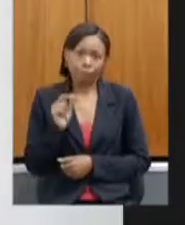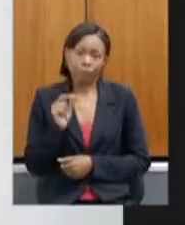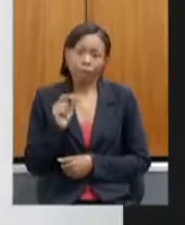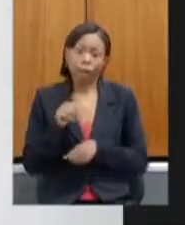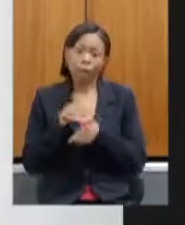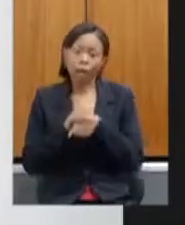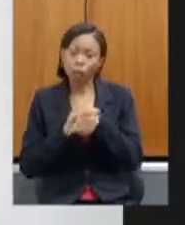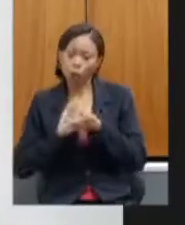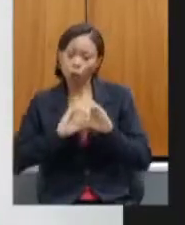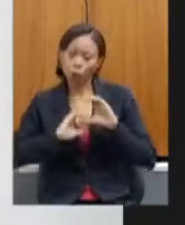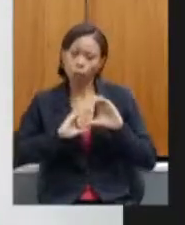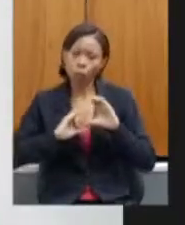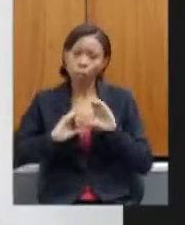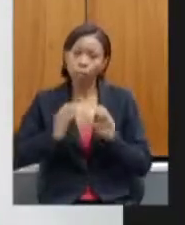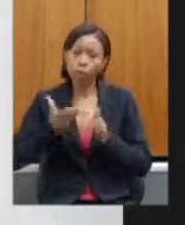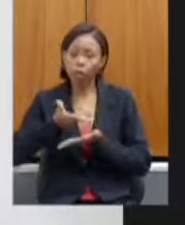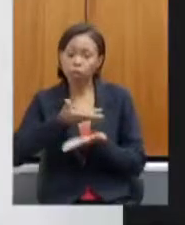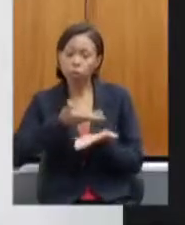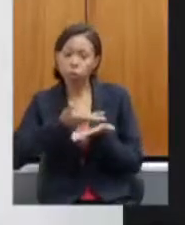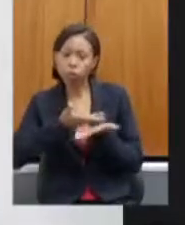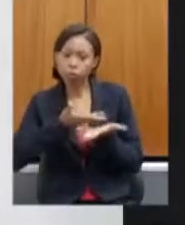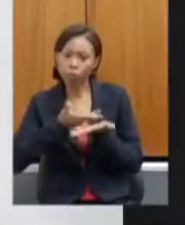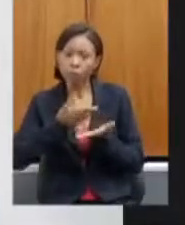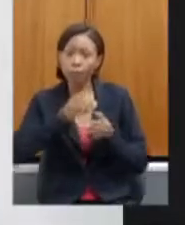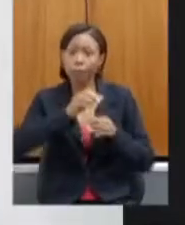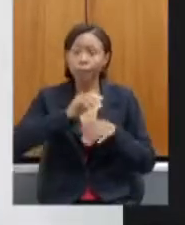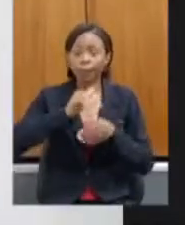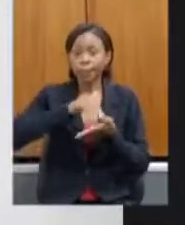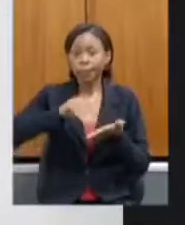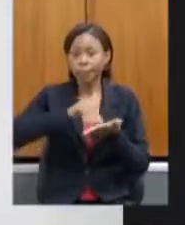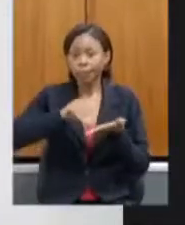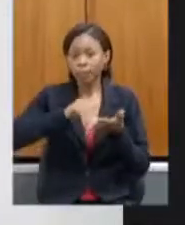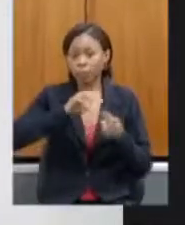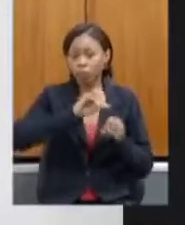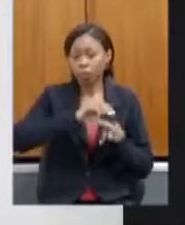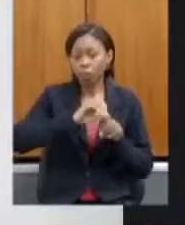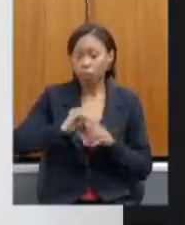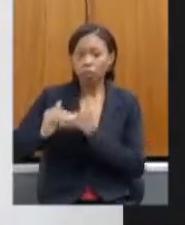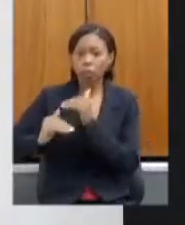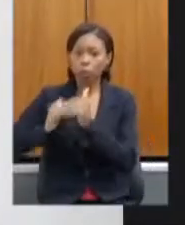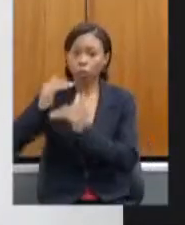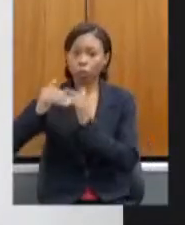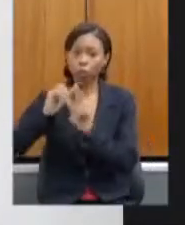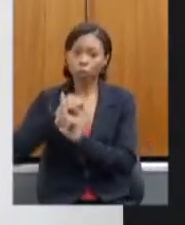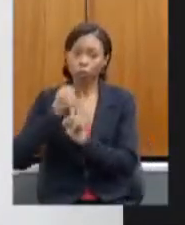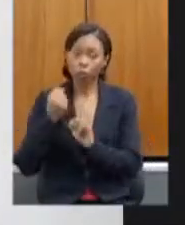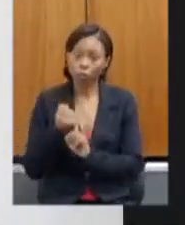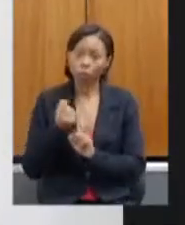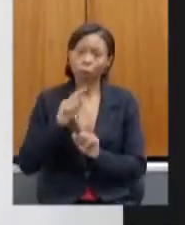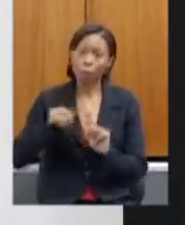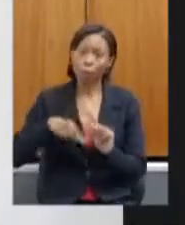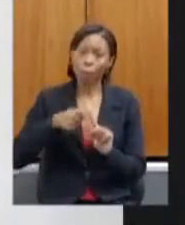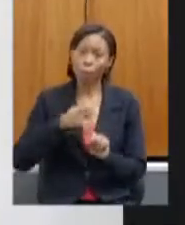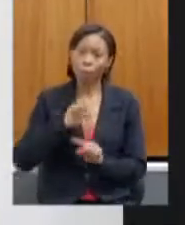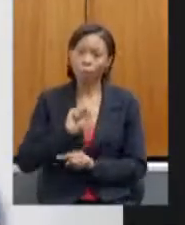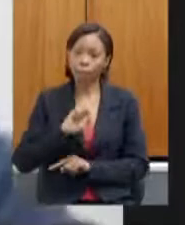entre as secretarias de educação, desenvolvimento social e CEAPA, de fato, seja